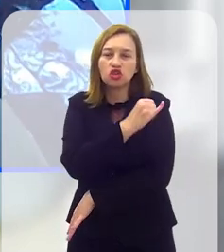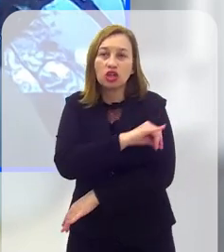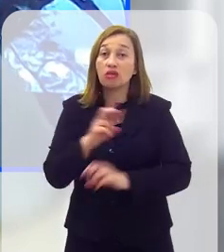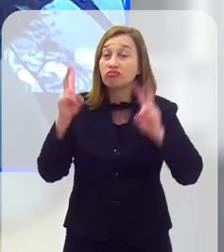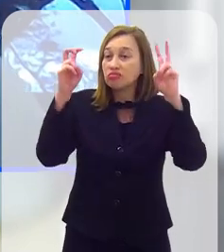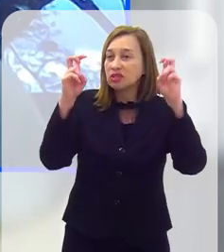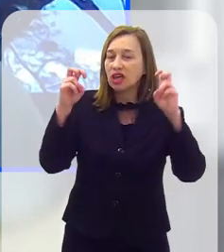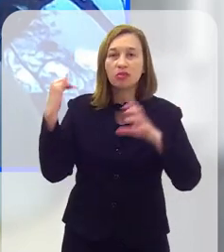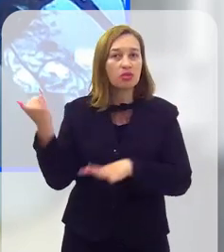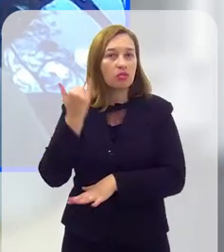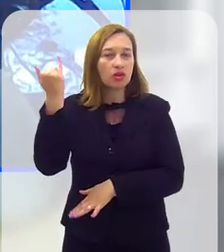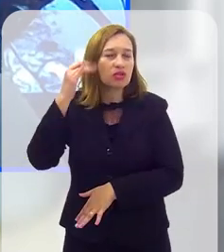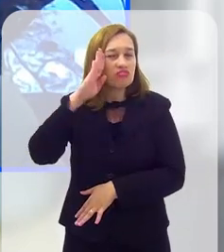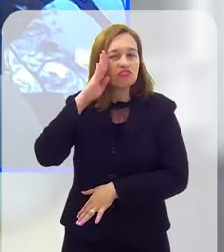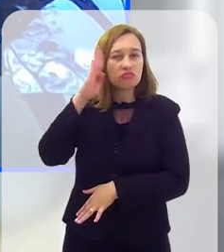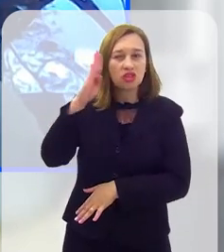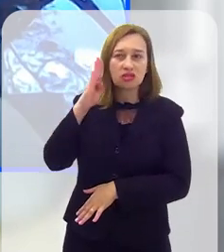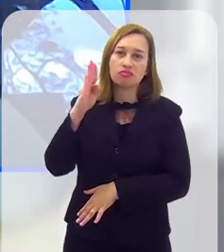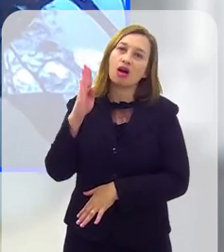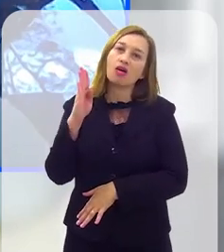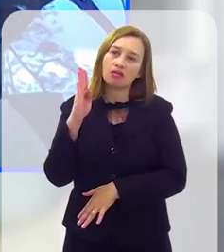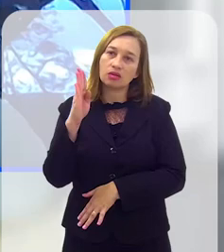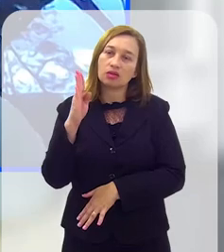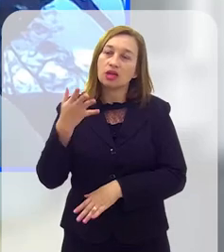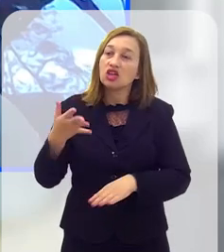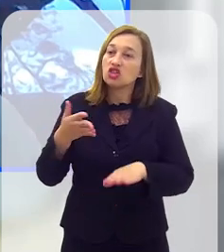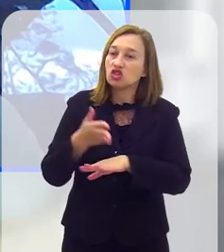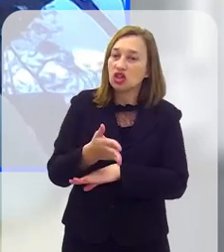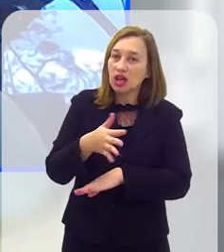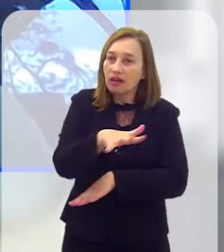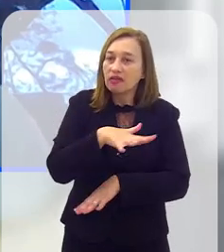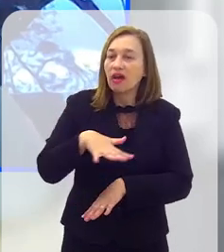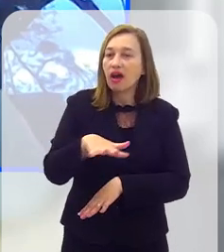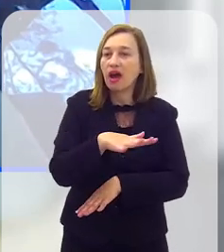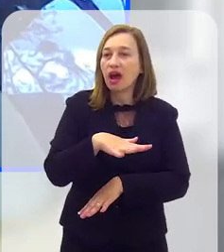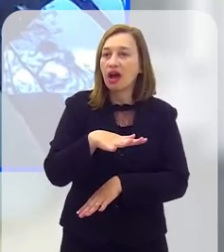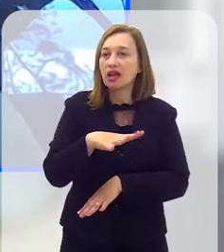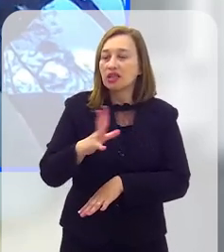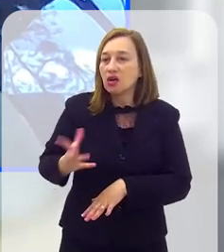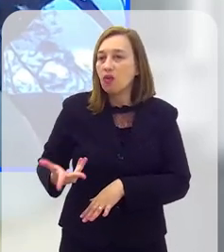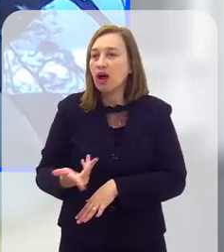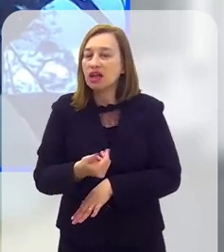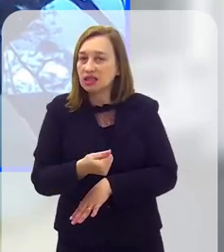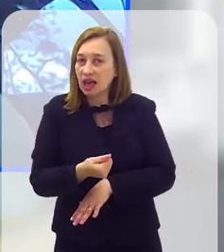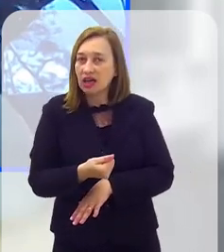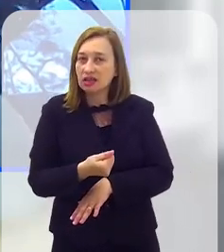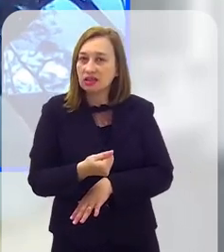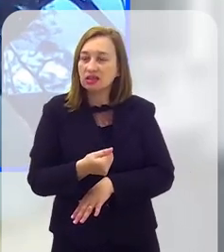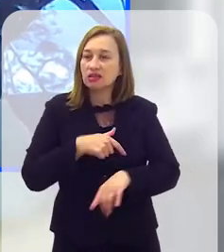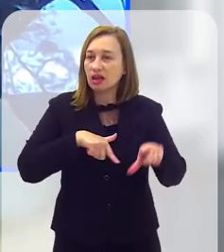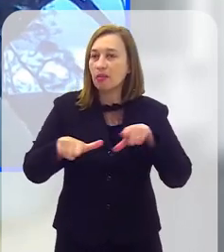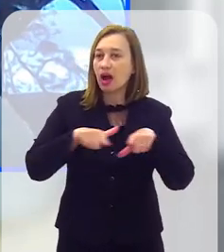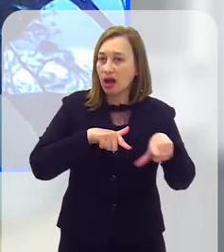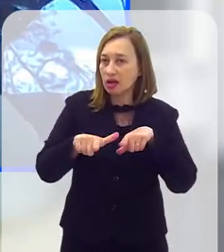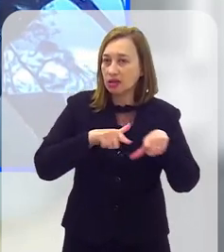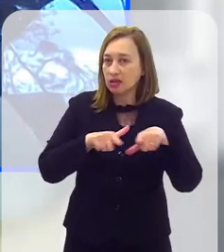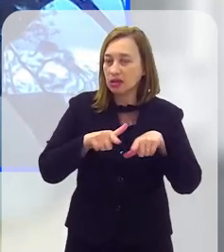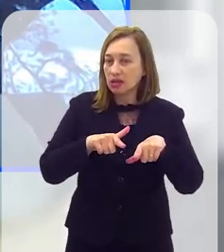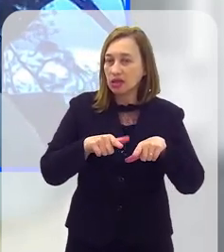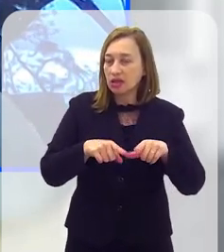do Rio de Janeiro, é um dos grandes temas que nós consideramos como fundamental para que a gente possa chegar num serviço universalizado,